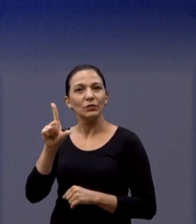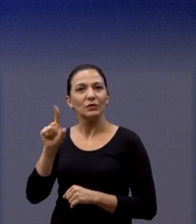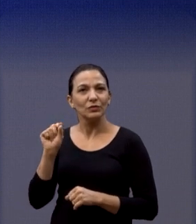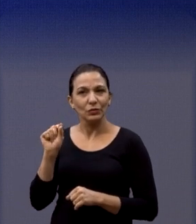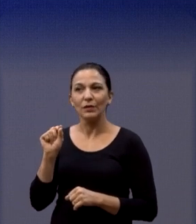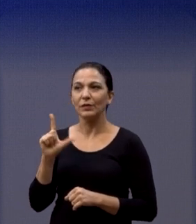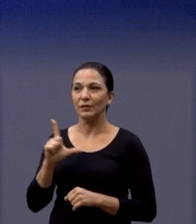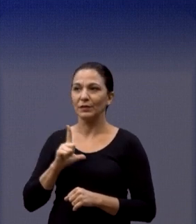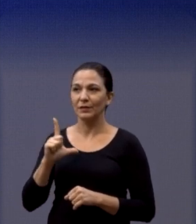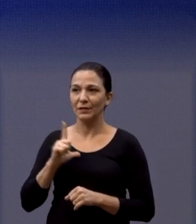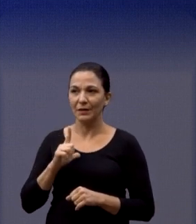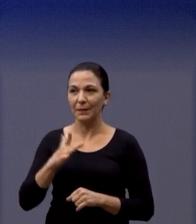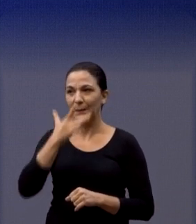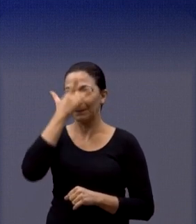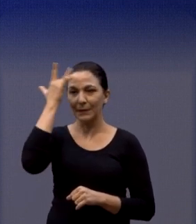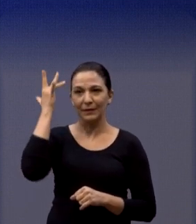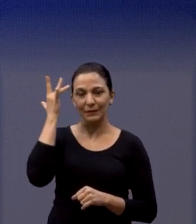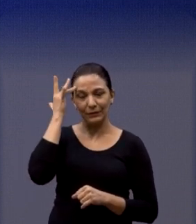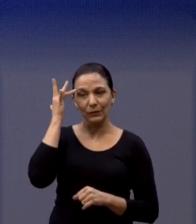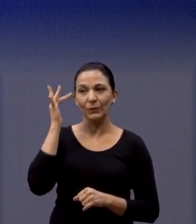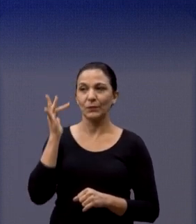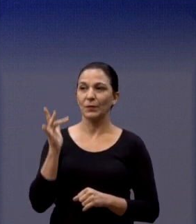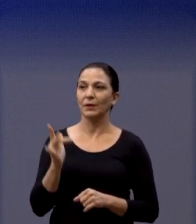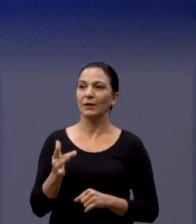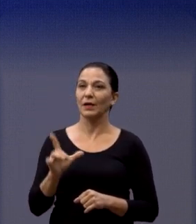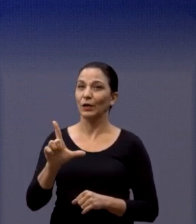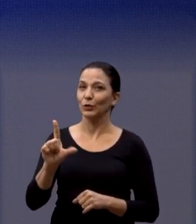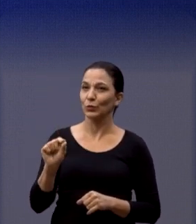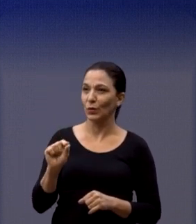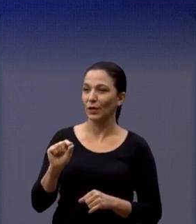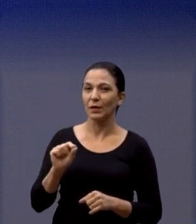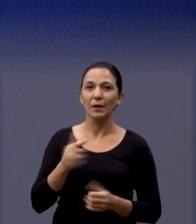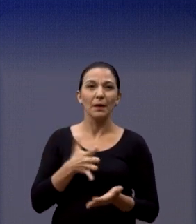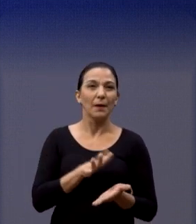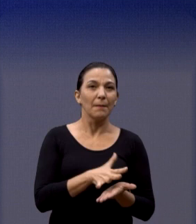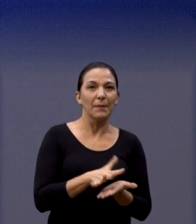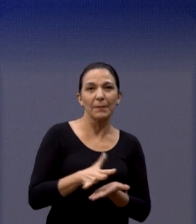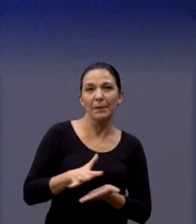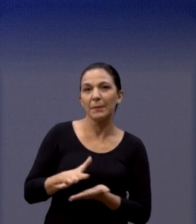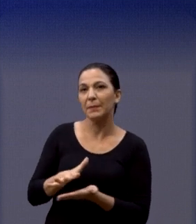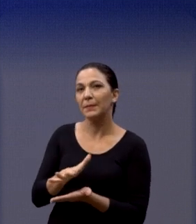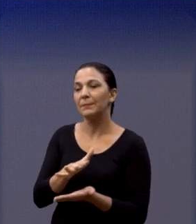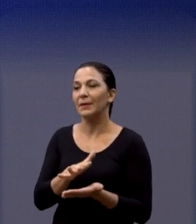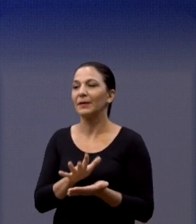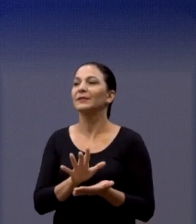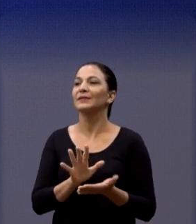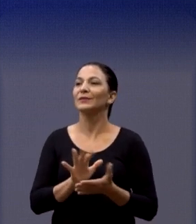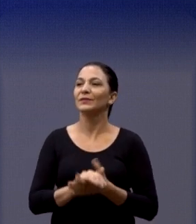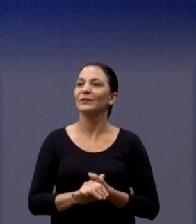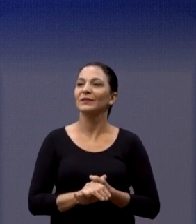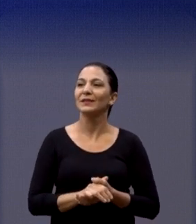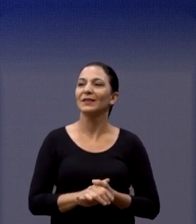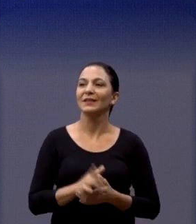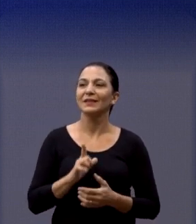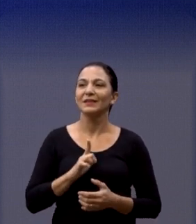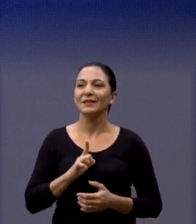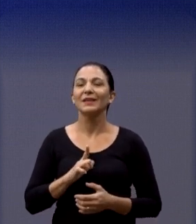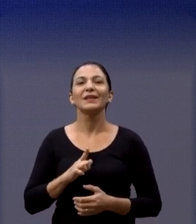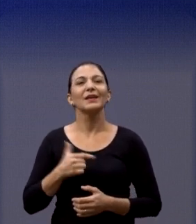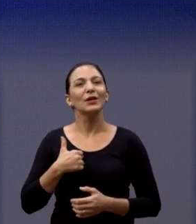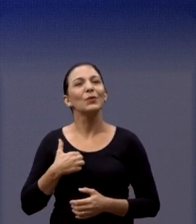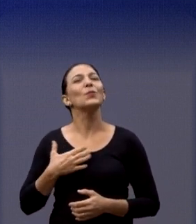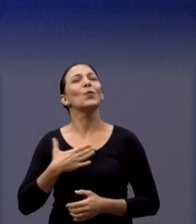Fabi, Filipe, Paulo, estivemos lá presentes. A gente ia até sambou. A Fabi não gostou muito do samba, mas eu